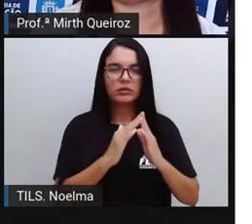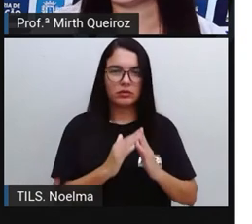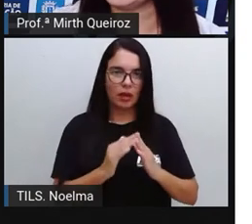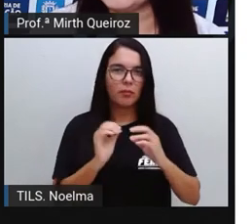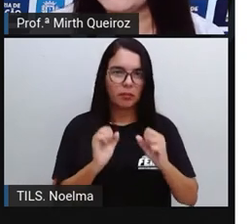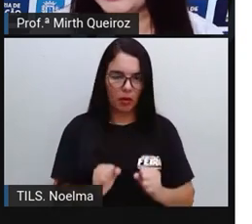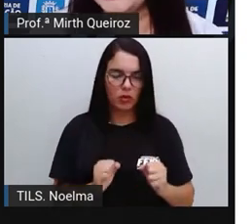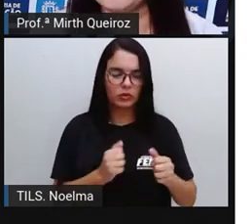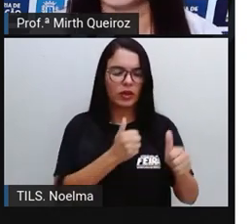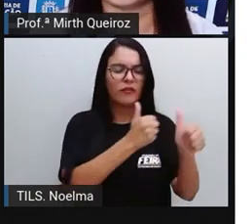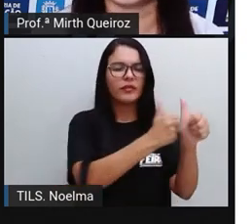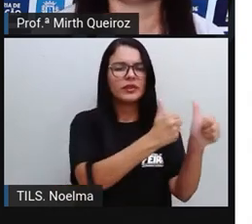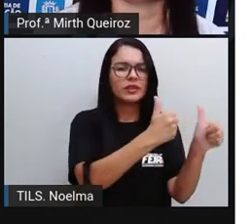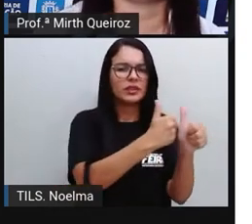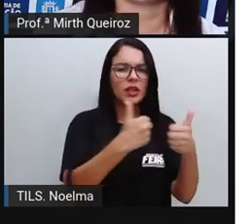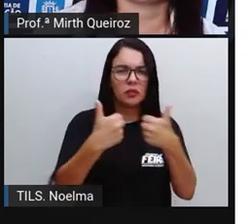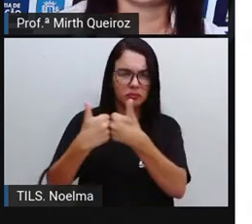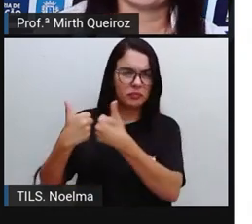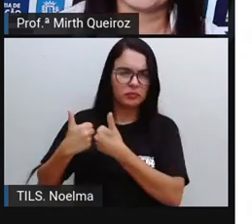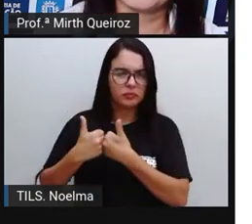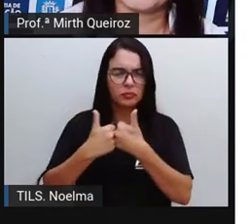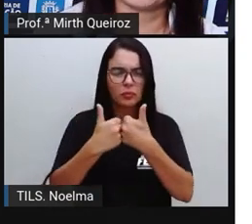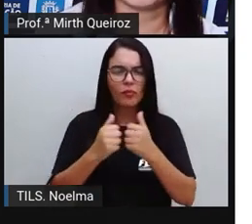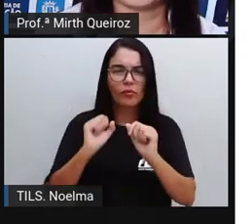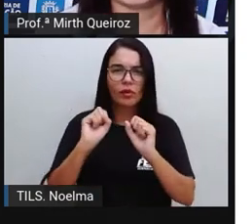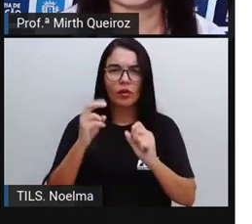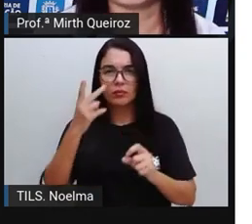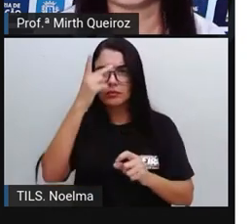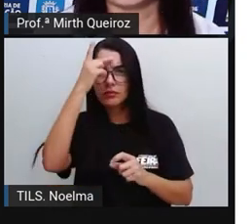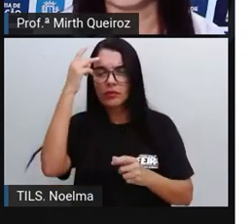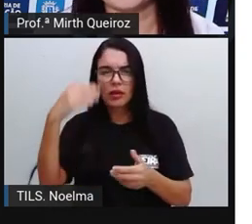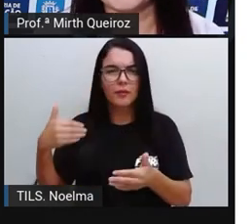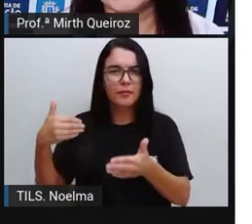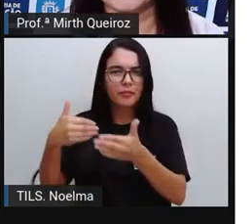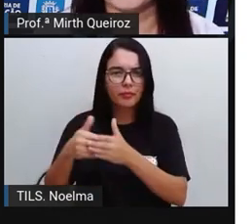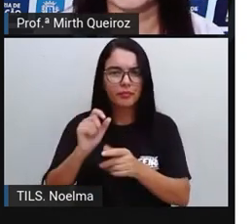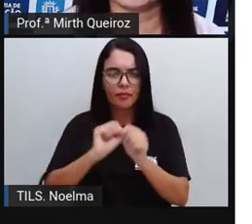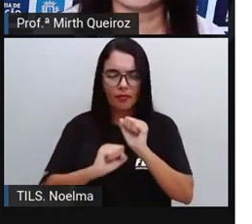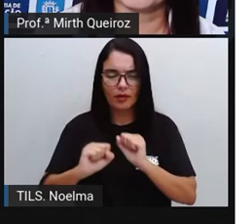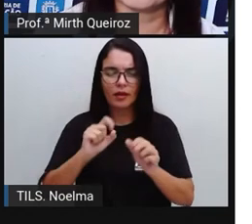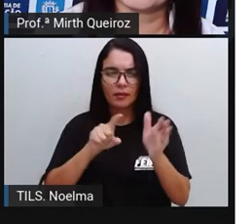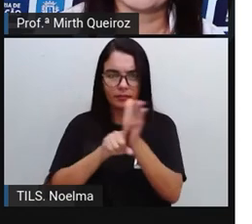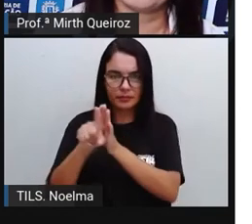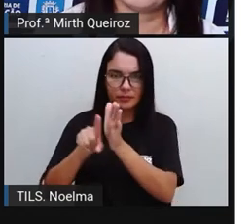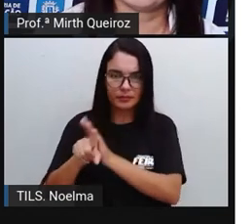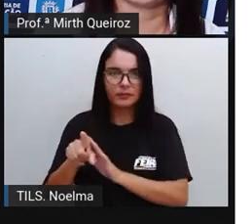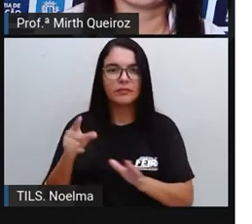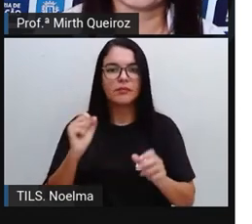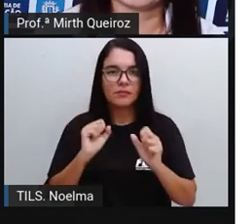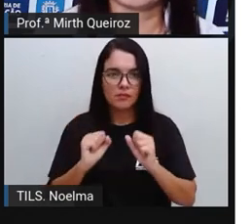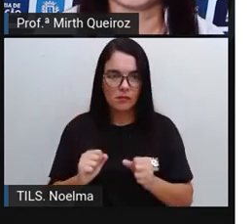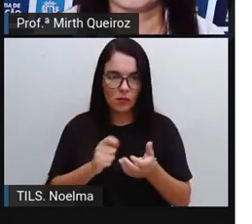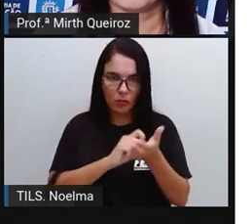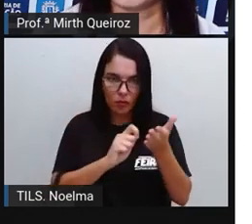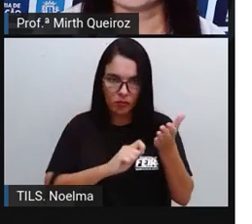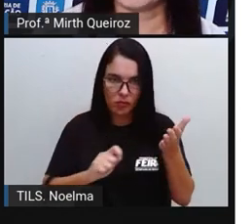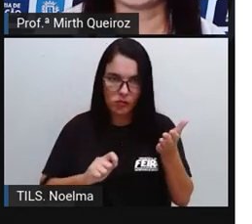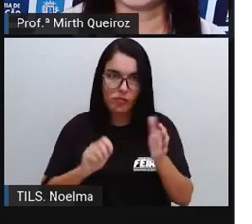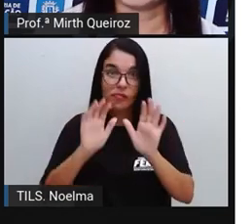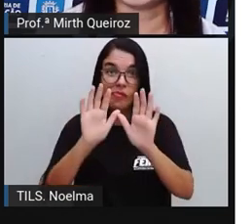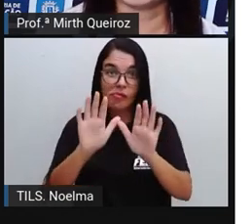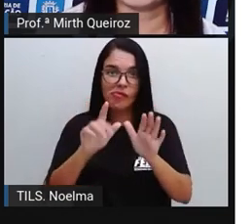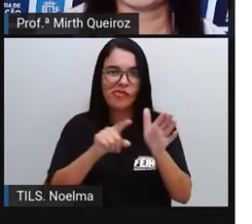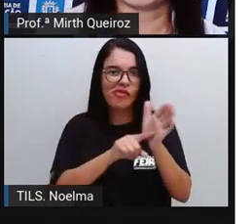Seus vizinhos Alguém que seja Próximo de vocês Vocês podem estar Fazendo essas pesquisas E vocês vão fazer As anotações As